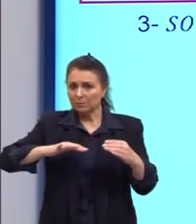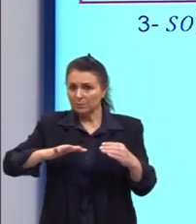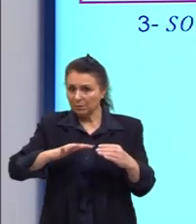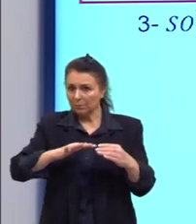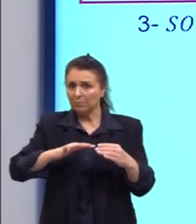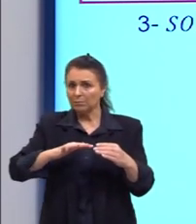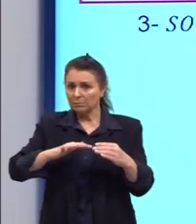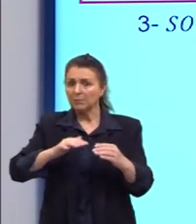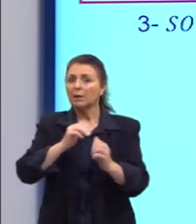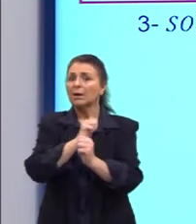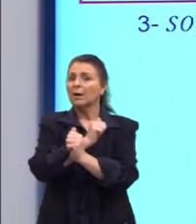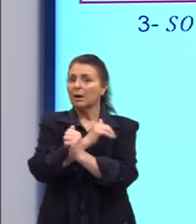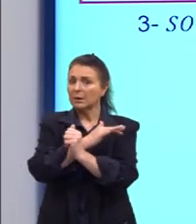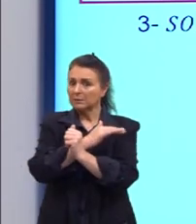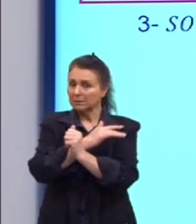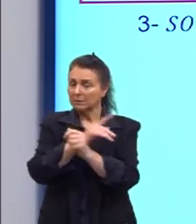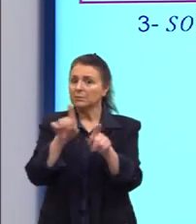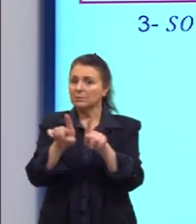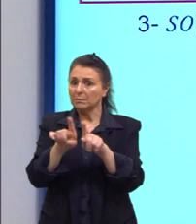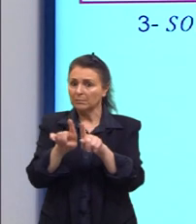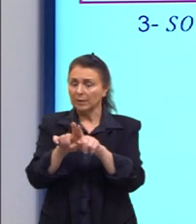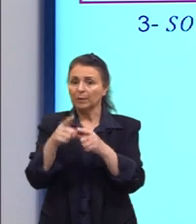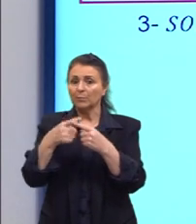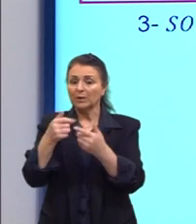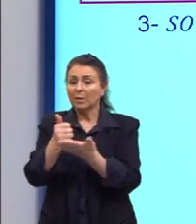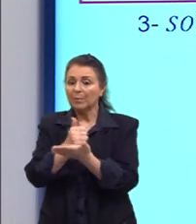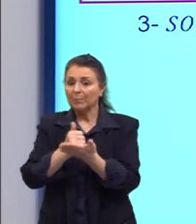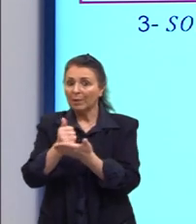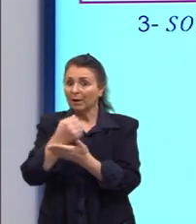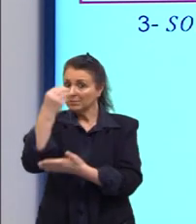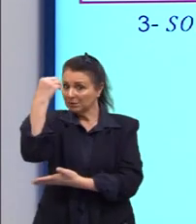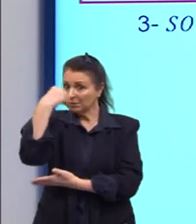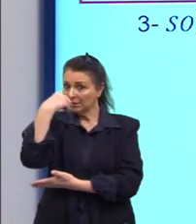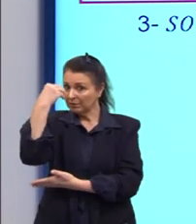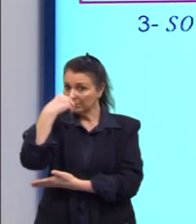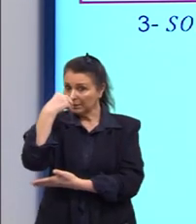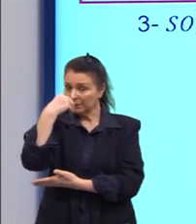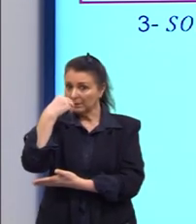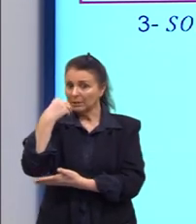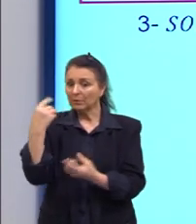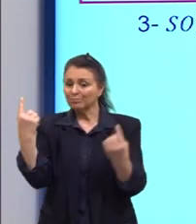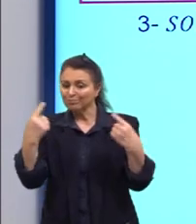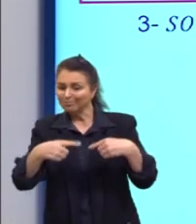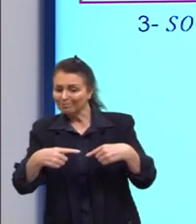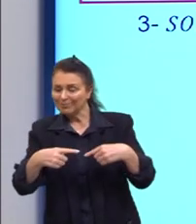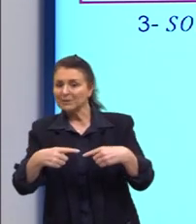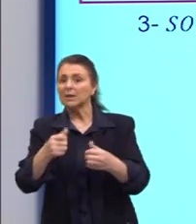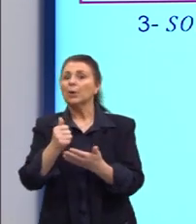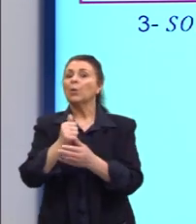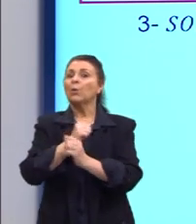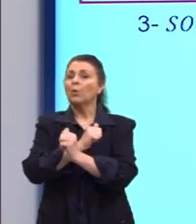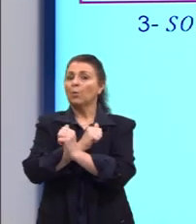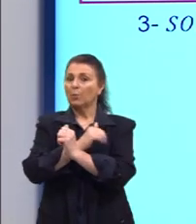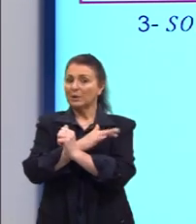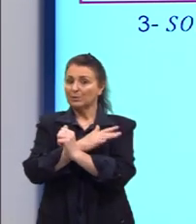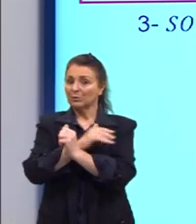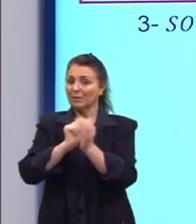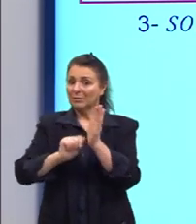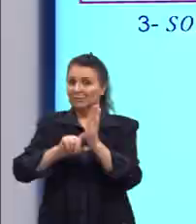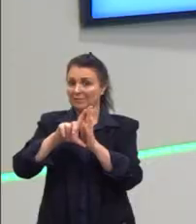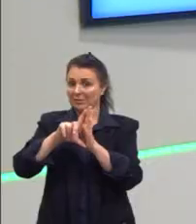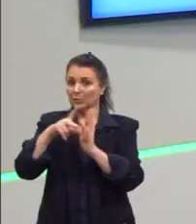ácida, vai acidificar a minha solução, porque a base é fraca. Então, na hora dessa competição o ácido vai ganhar e vai deixar o pH